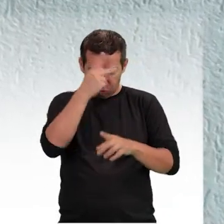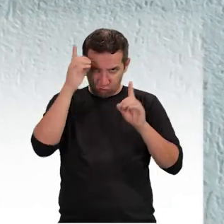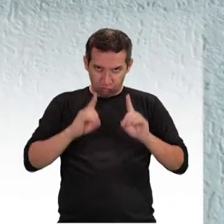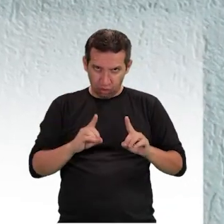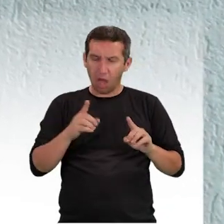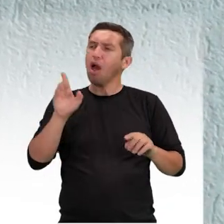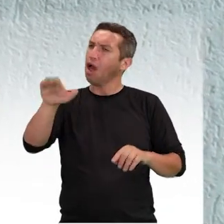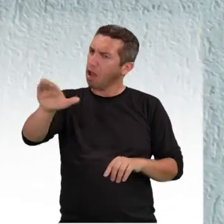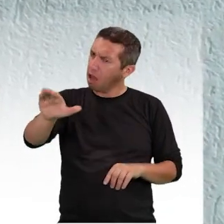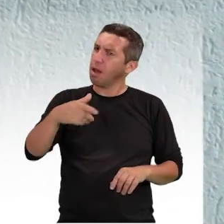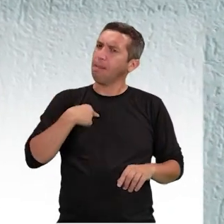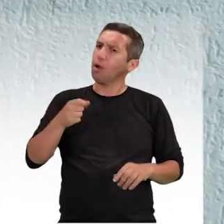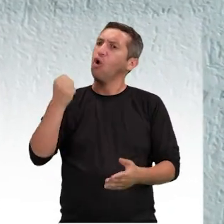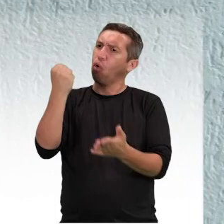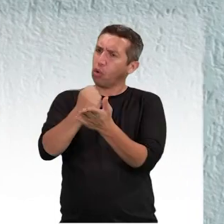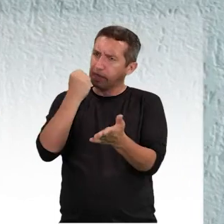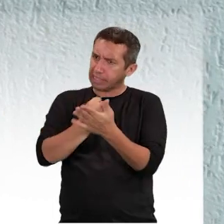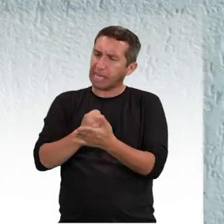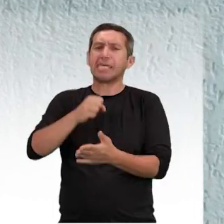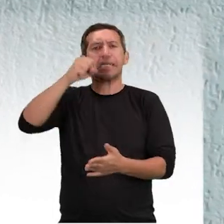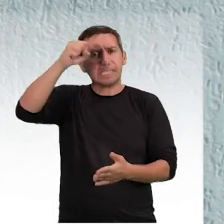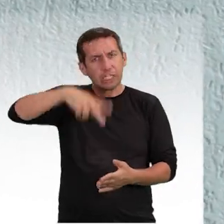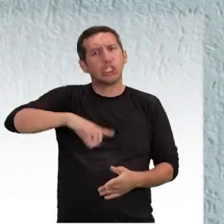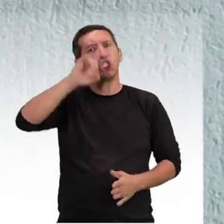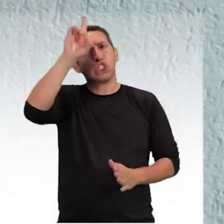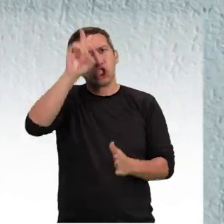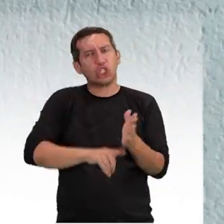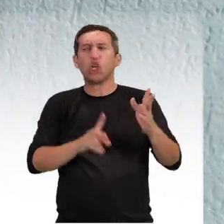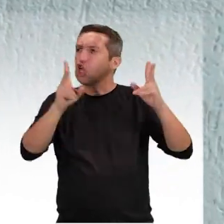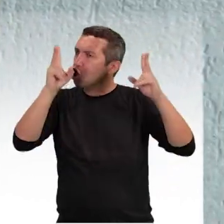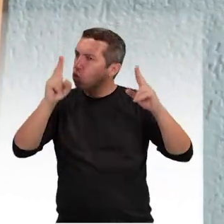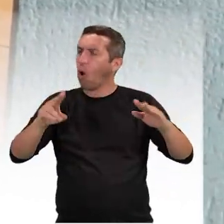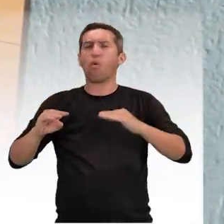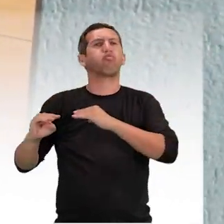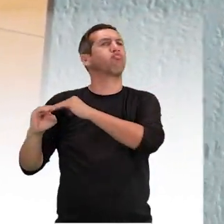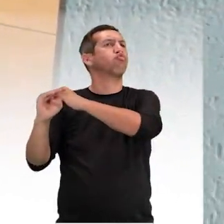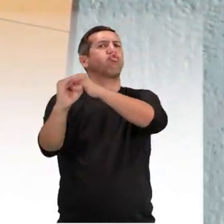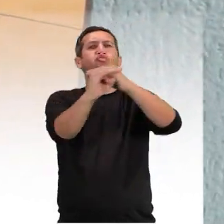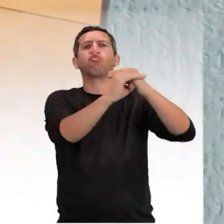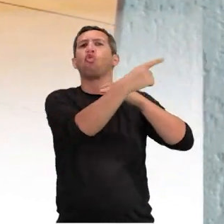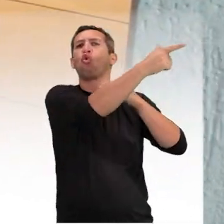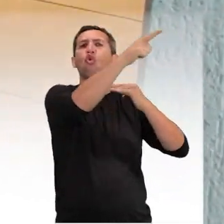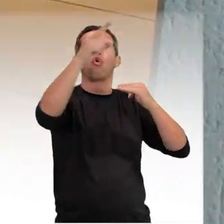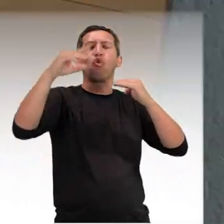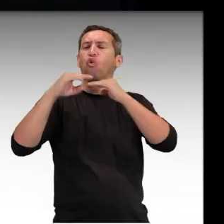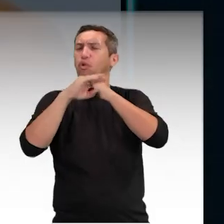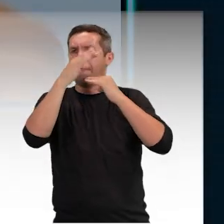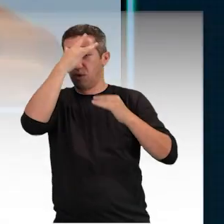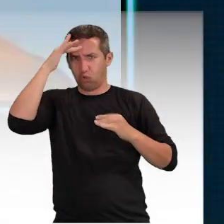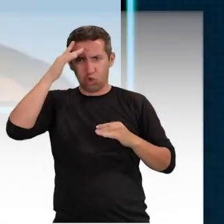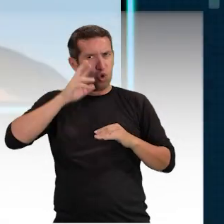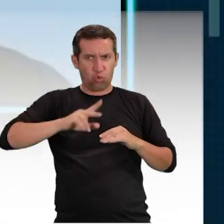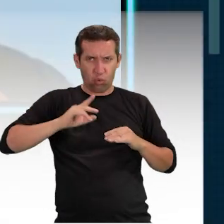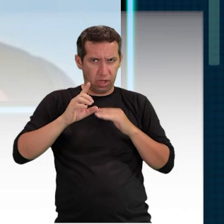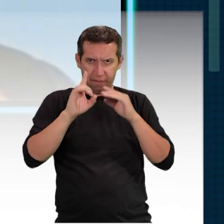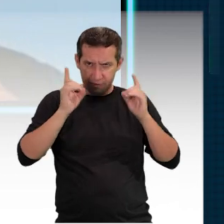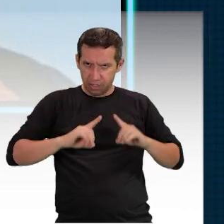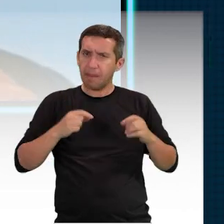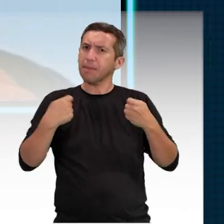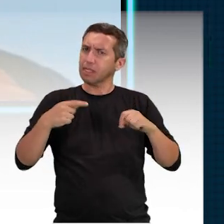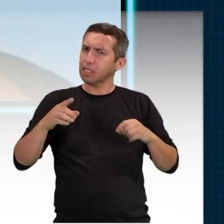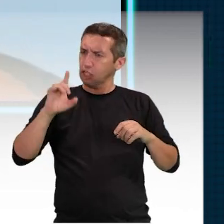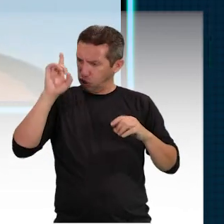pessoas com deficiência a contratação do seguro nas mesmas condições que os outros segurados. Nesse caso, por exemplo,